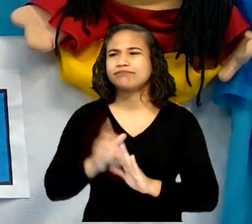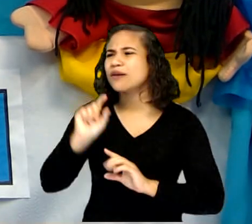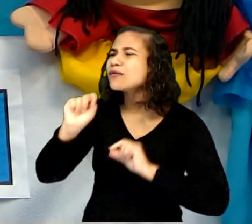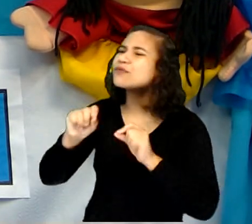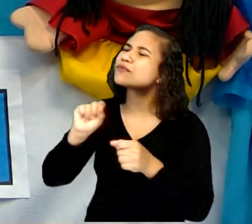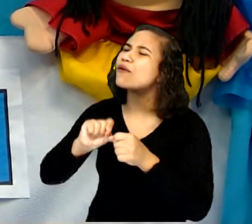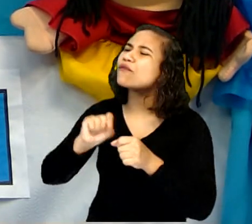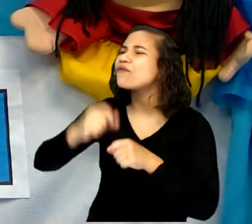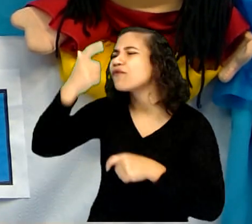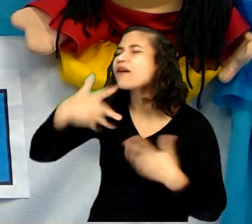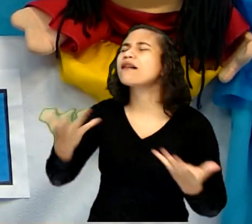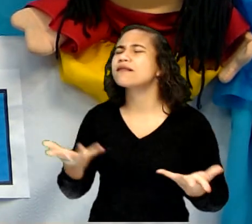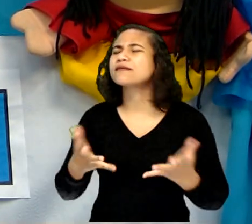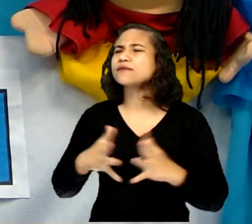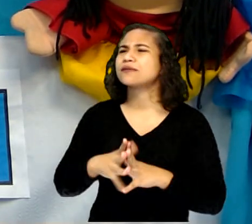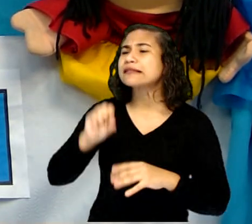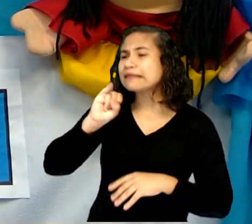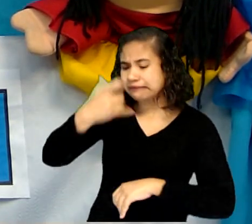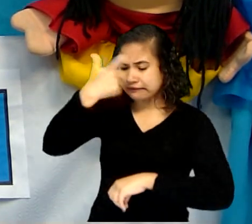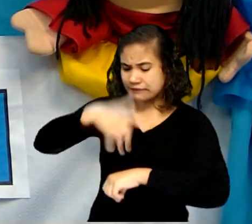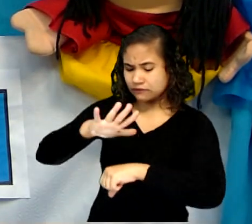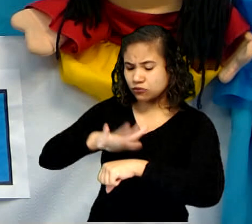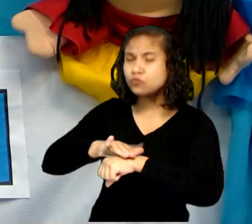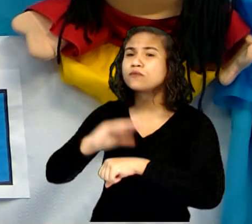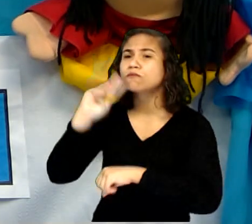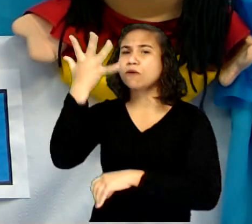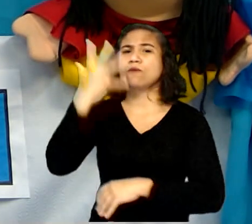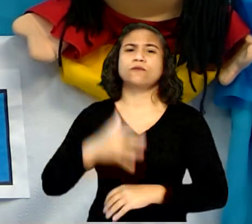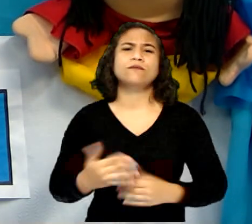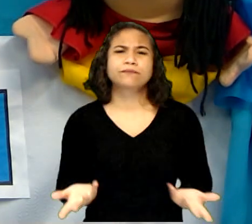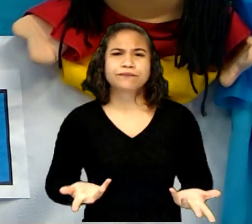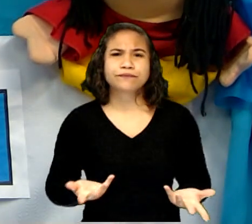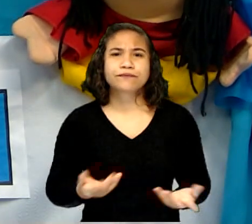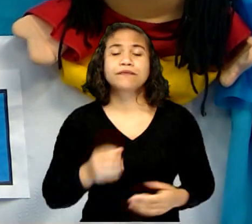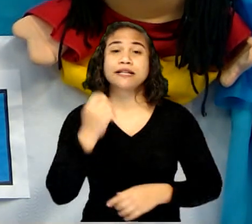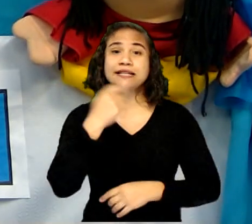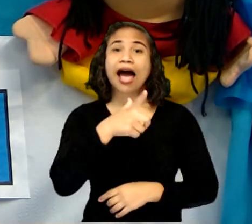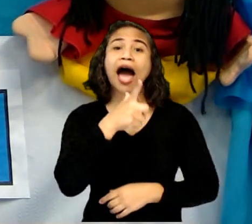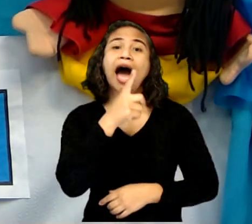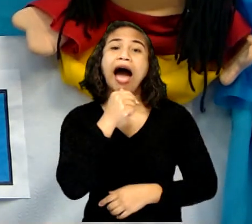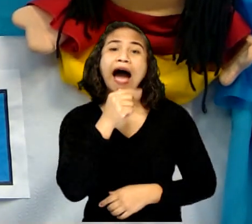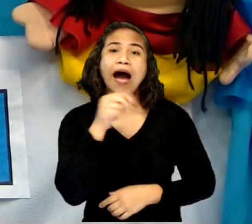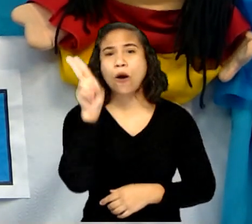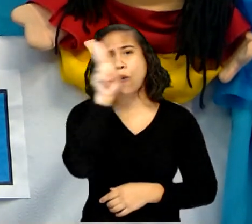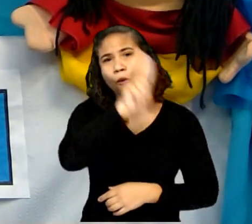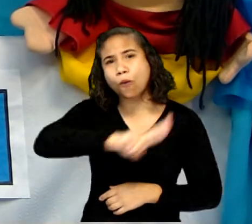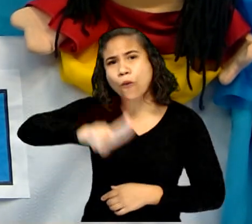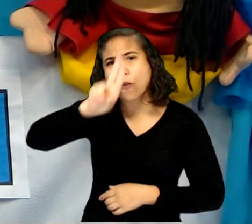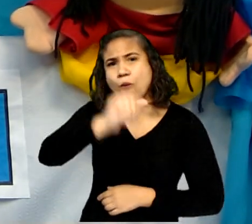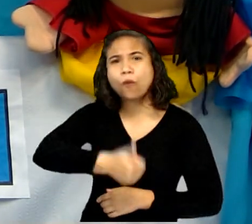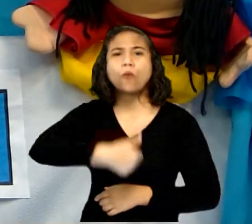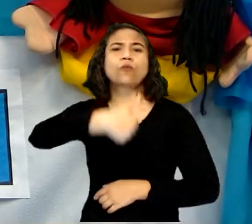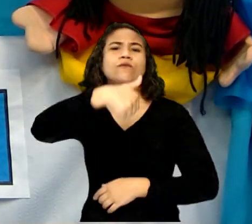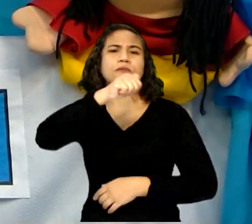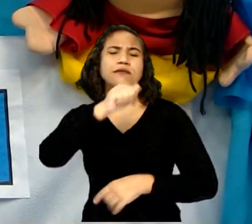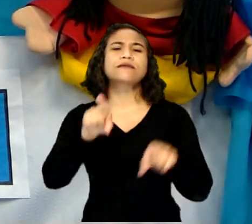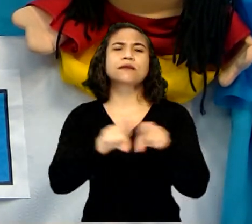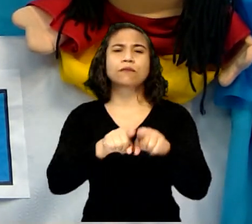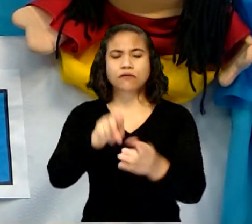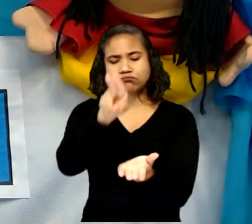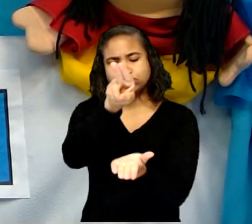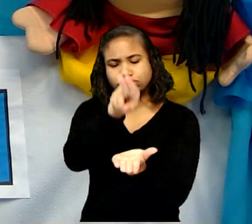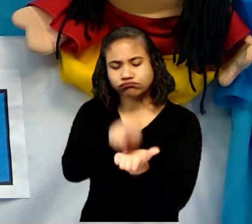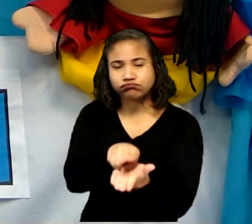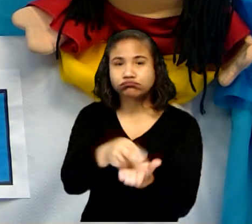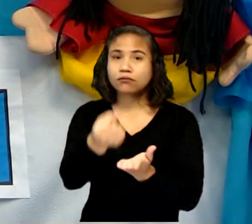eu faço se ficar doente, Edu? Tem que beber bastante líquido, ter repouso e não se